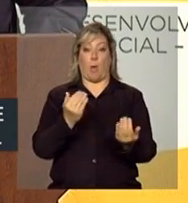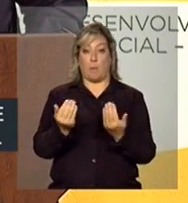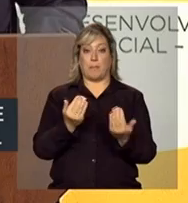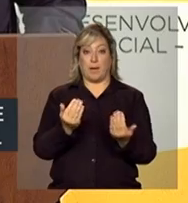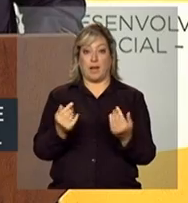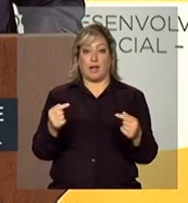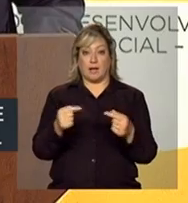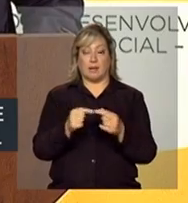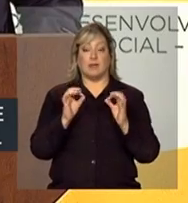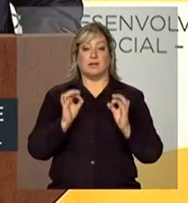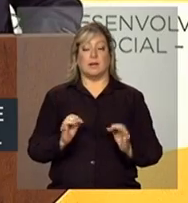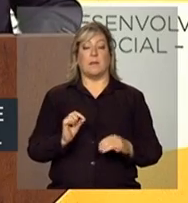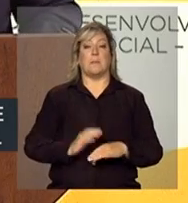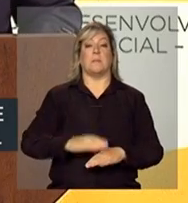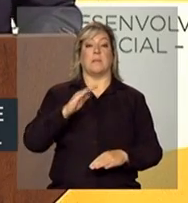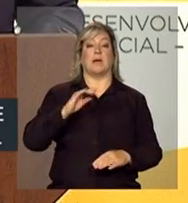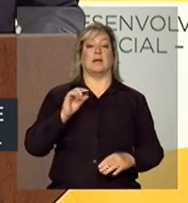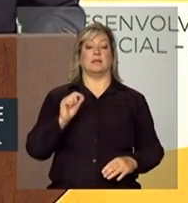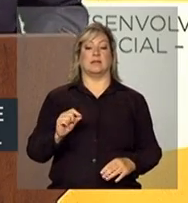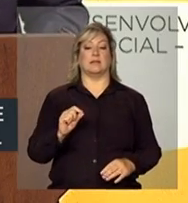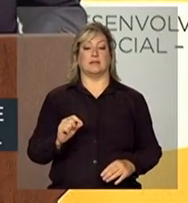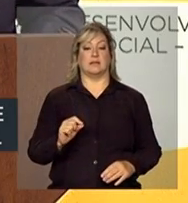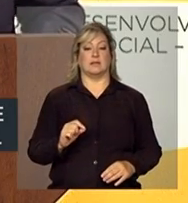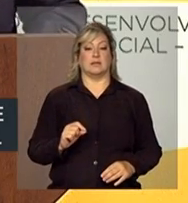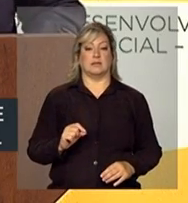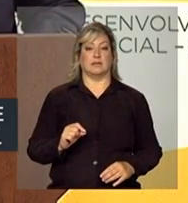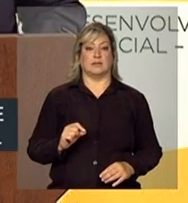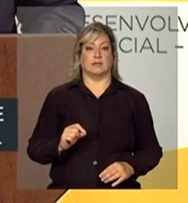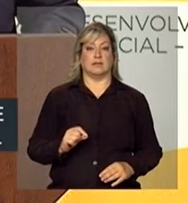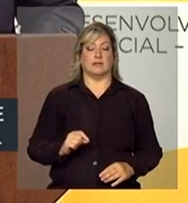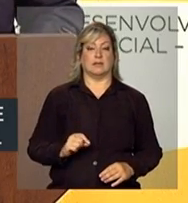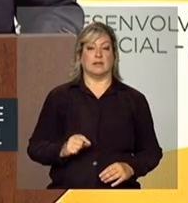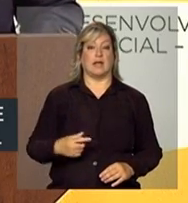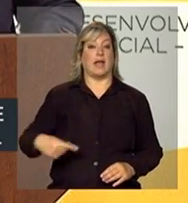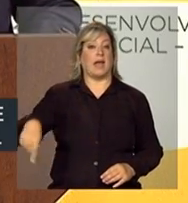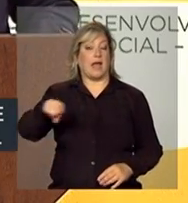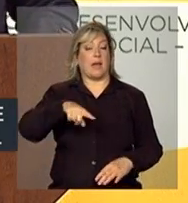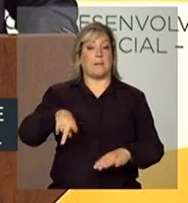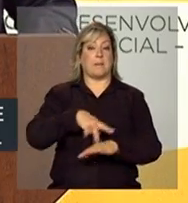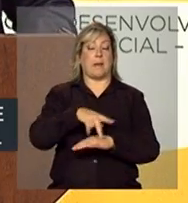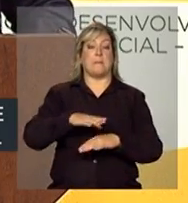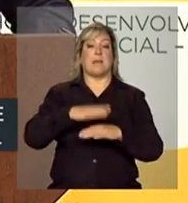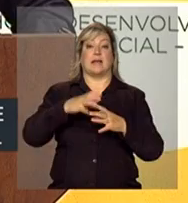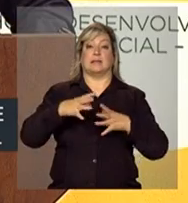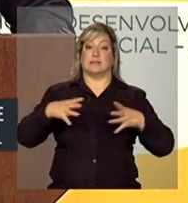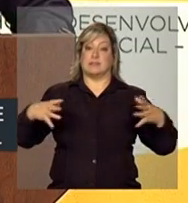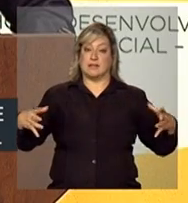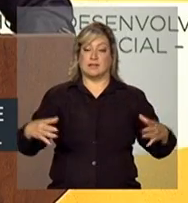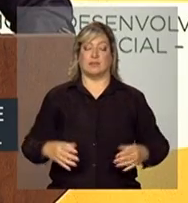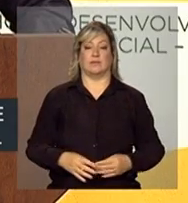àqueles países que mais cresceram.